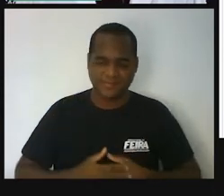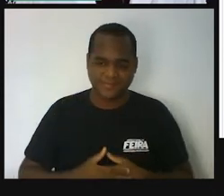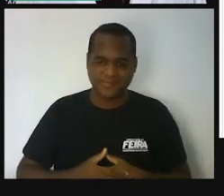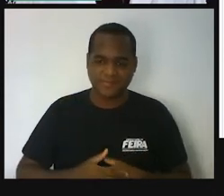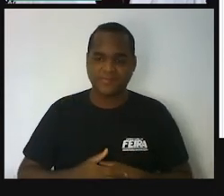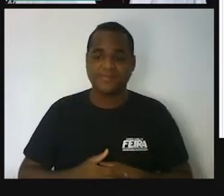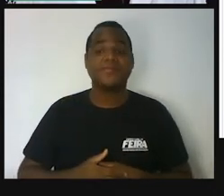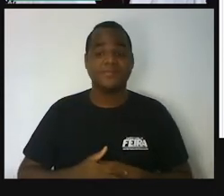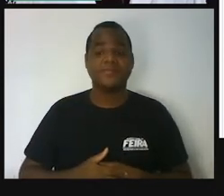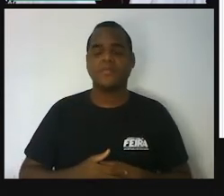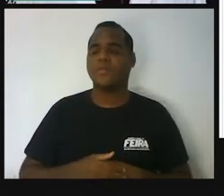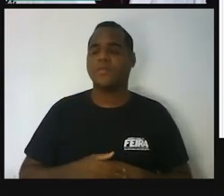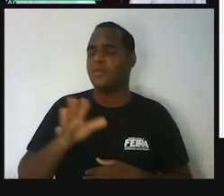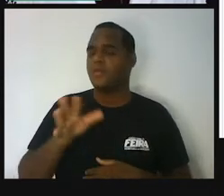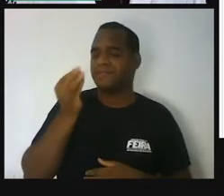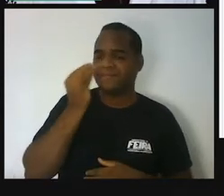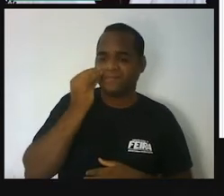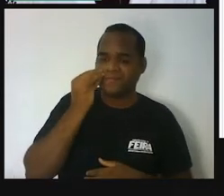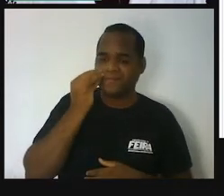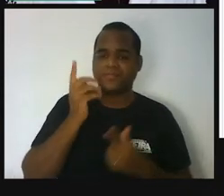vou tentar fazer aqui, ó.